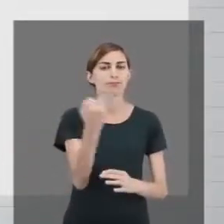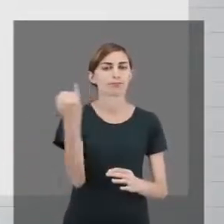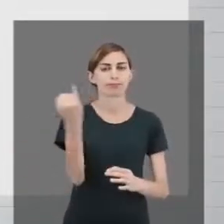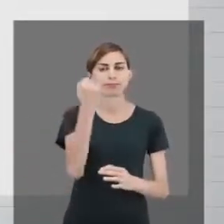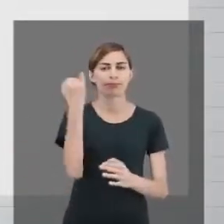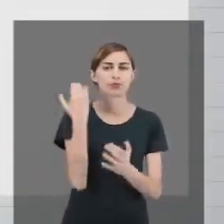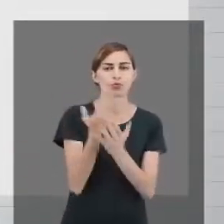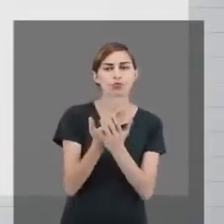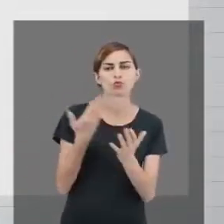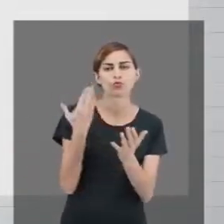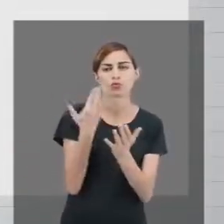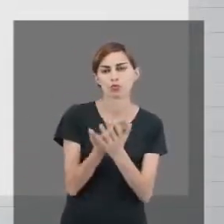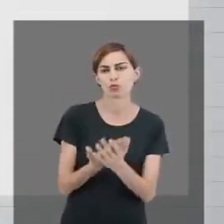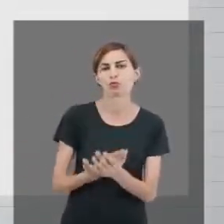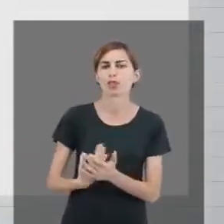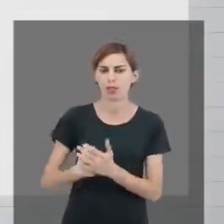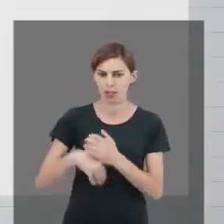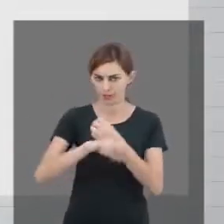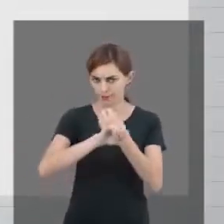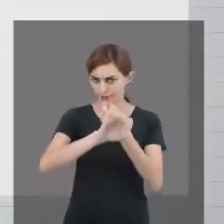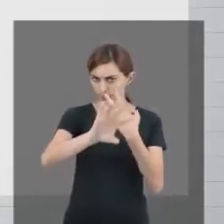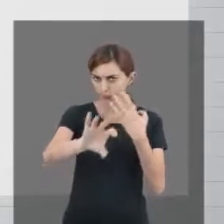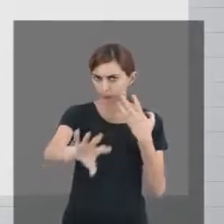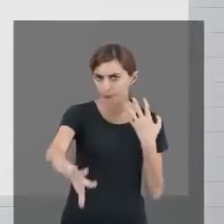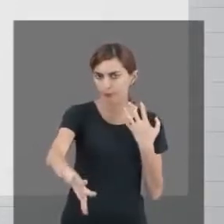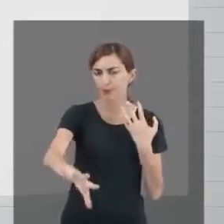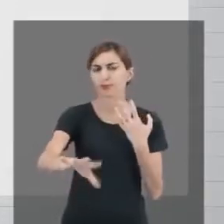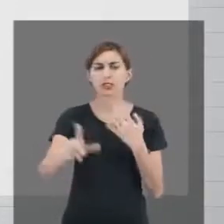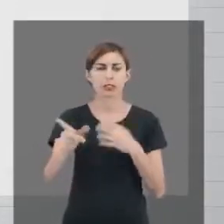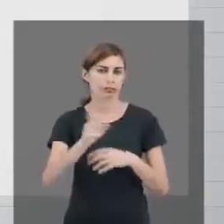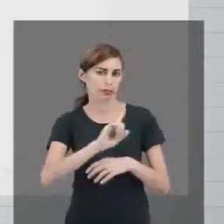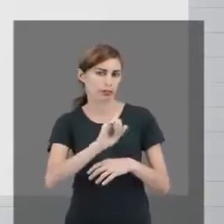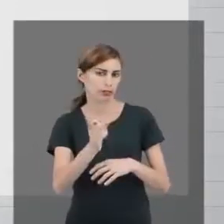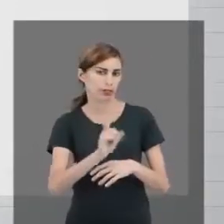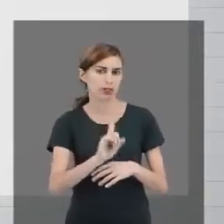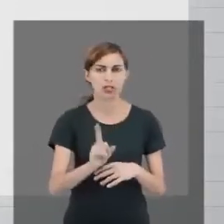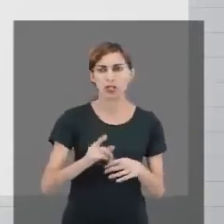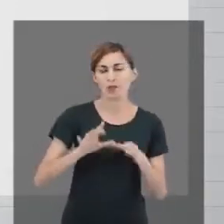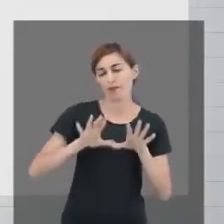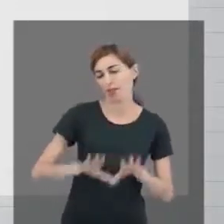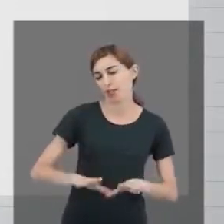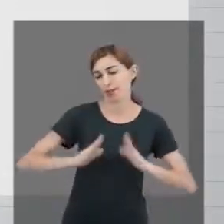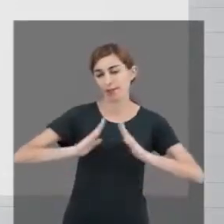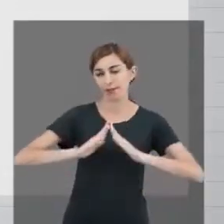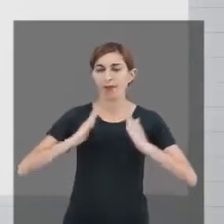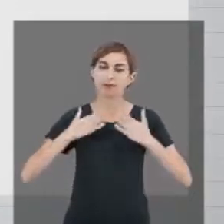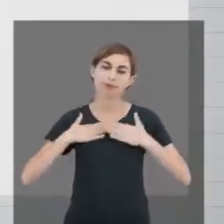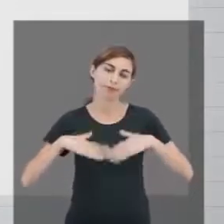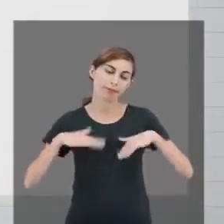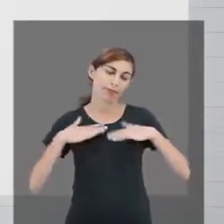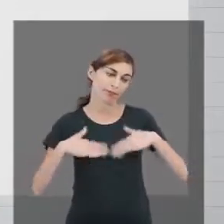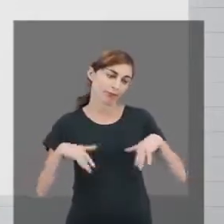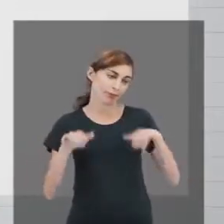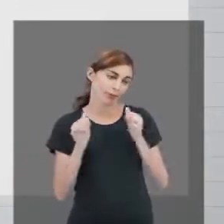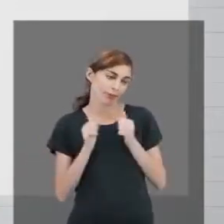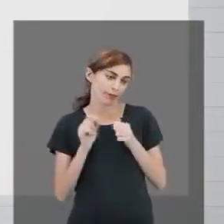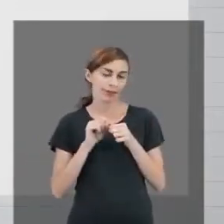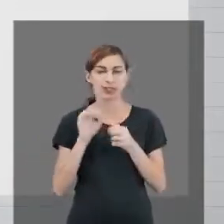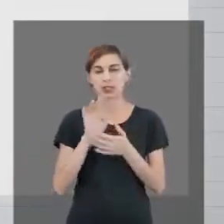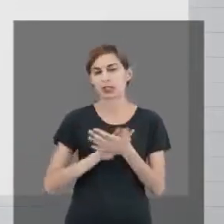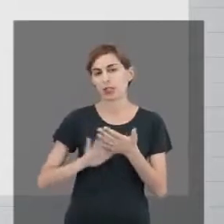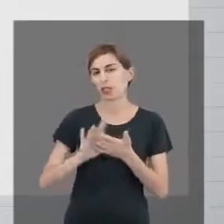Estudar na educação à distância não é ficar em casa sem fazer nada, certo?